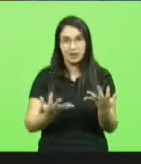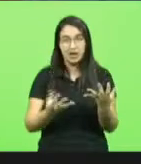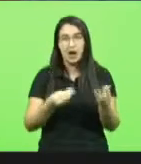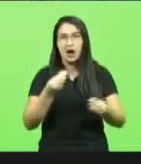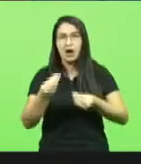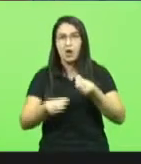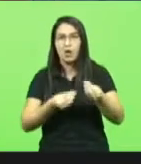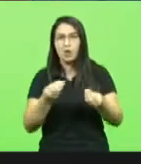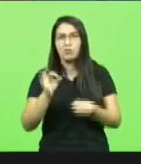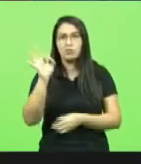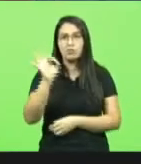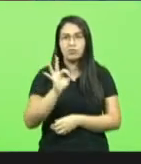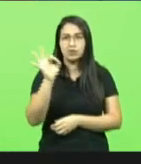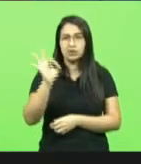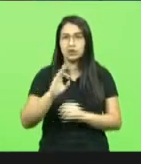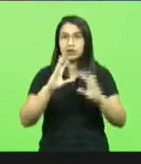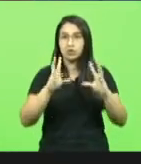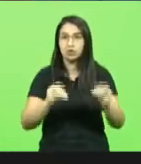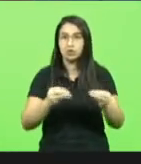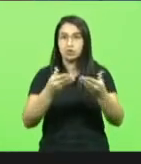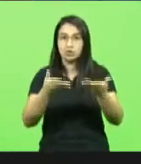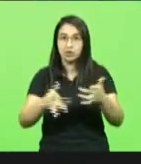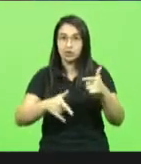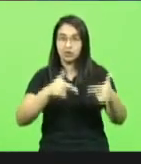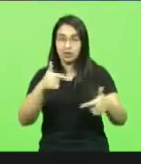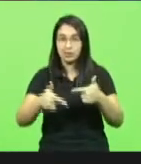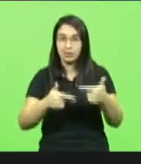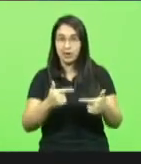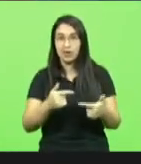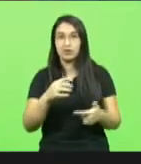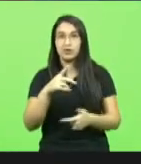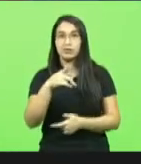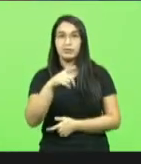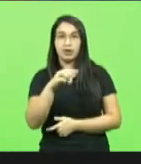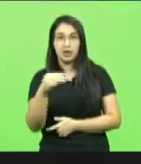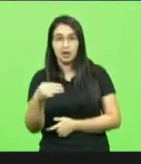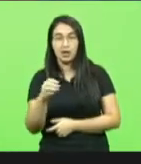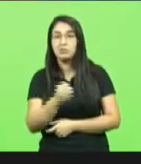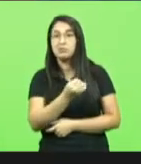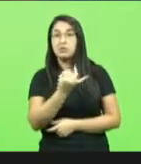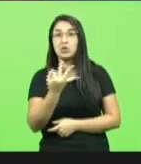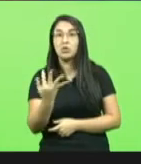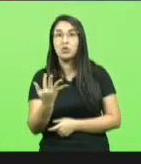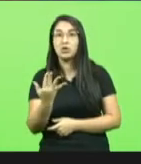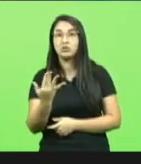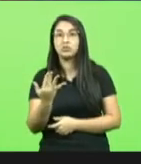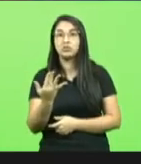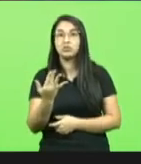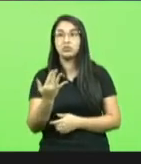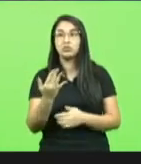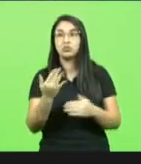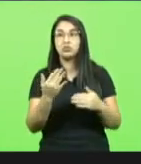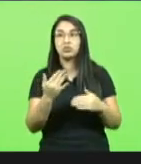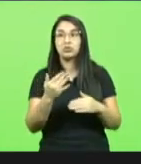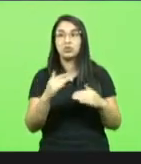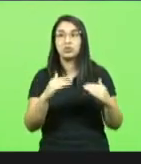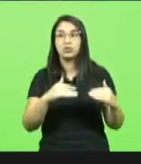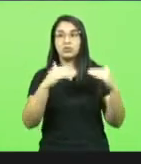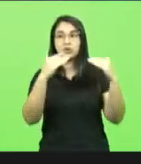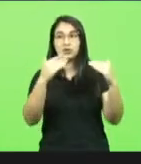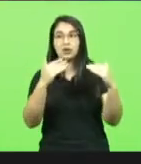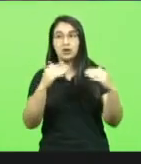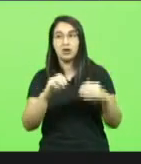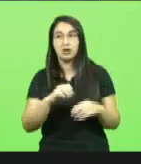percentual de todos os homens da polícia militar, quanto são oficiais e quanto praça, mas a base da polícia